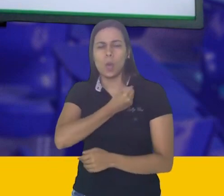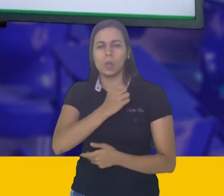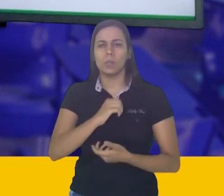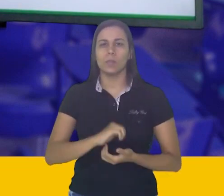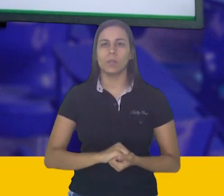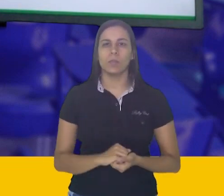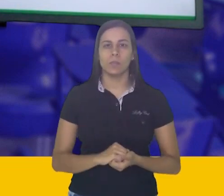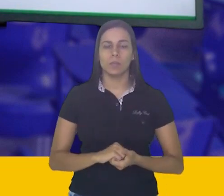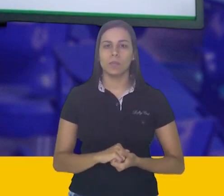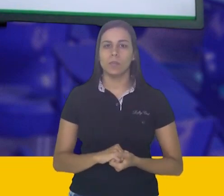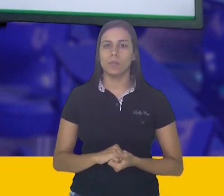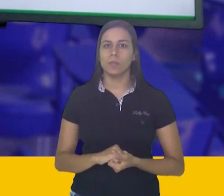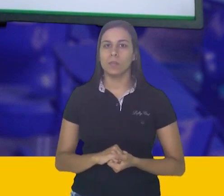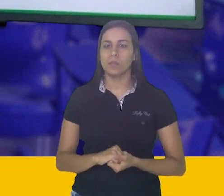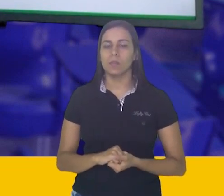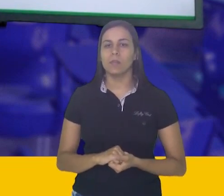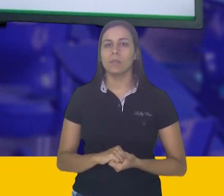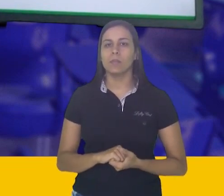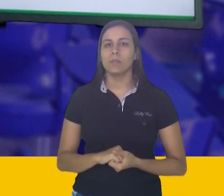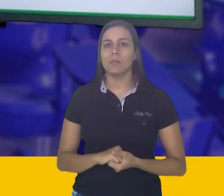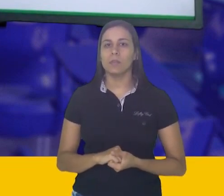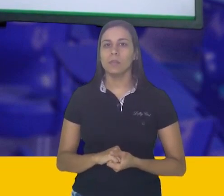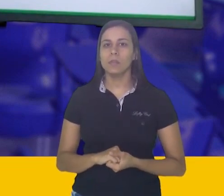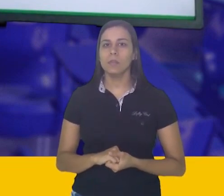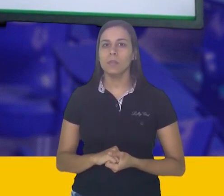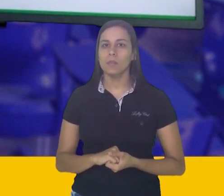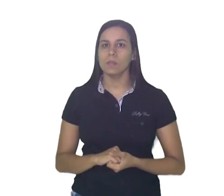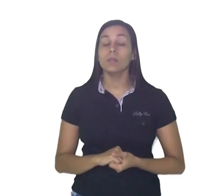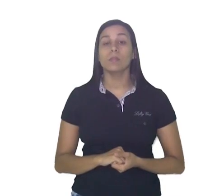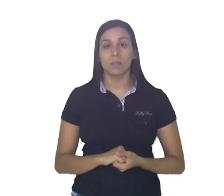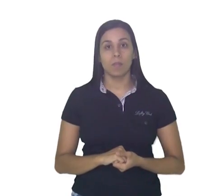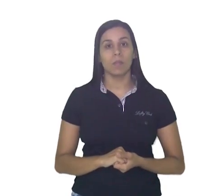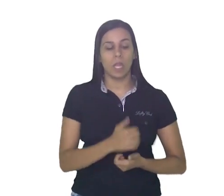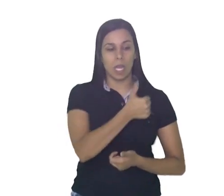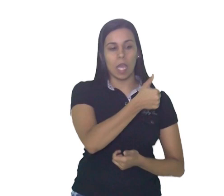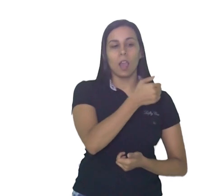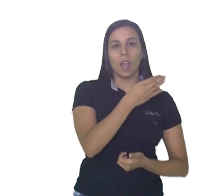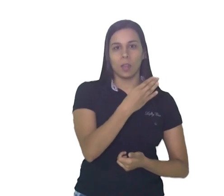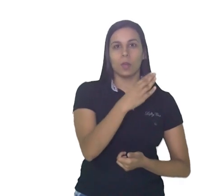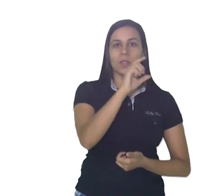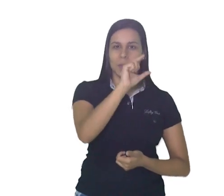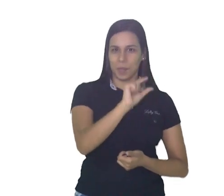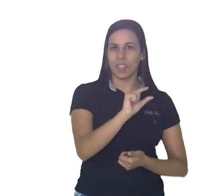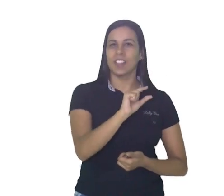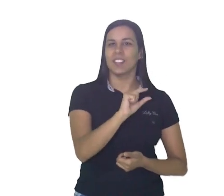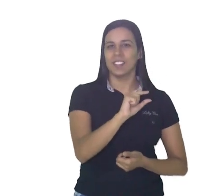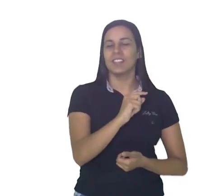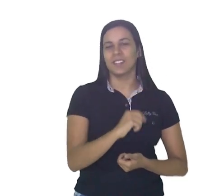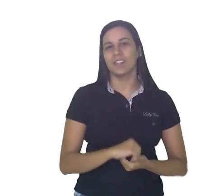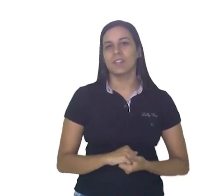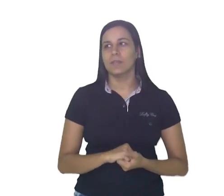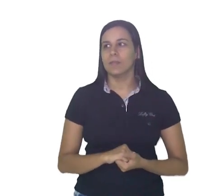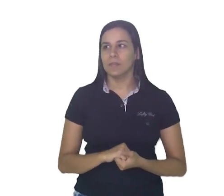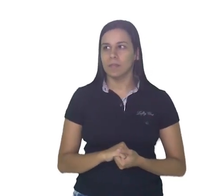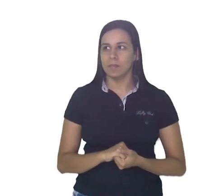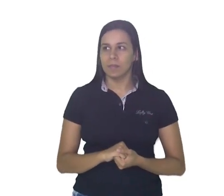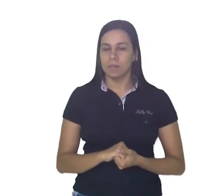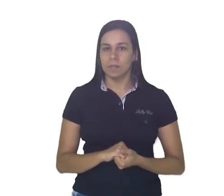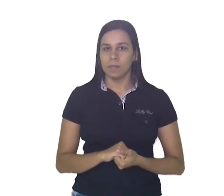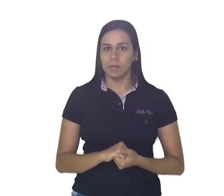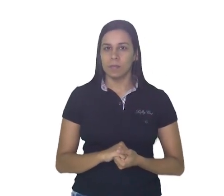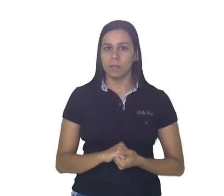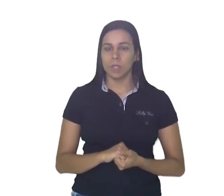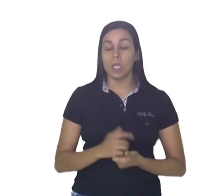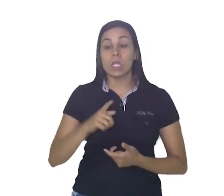que aparecem aí no texto? Qual? Exatamente, o 14. E depois do 14? Nos números que temos